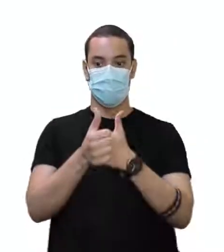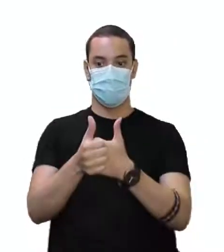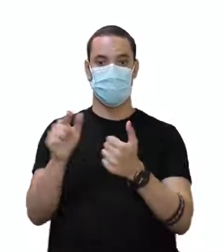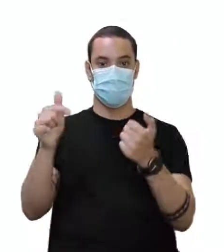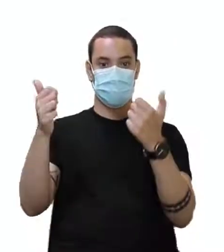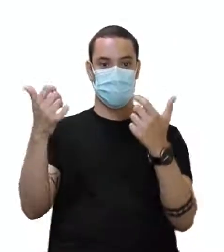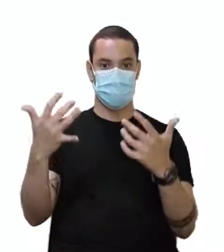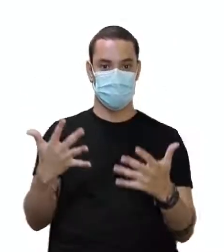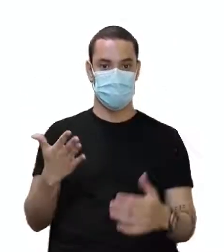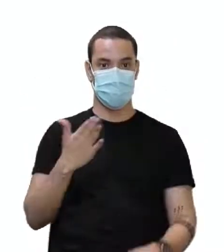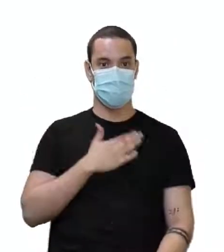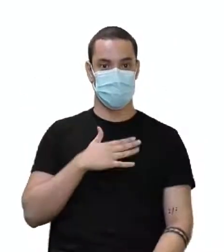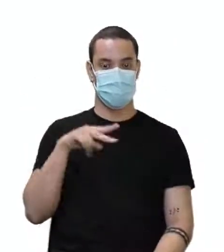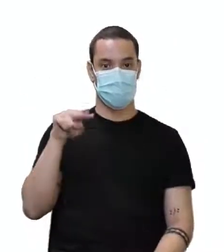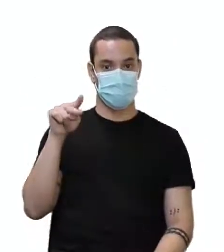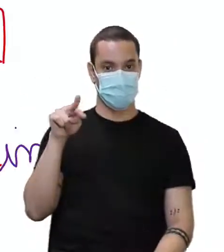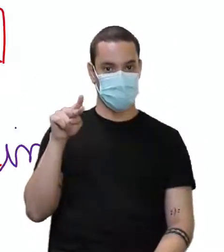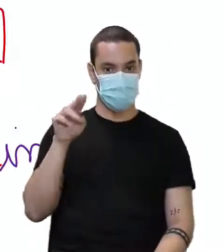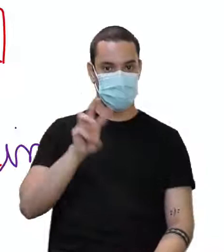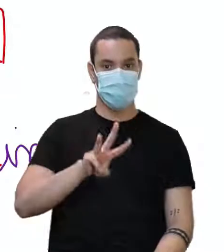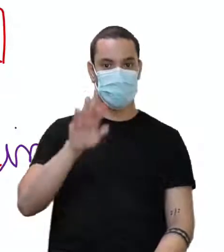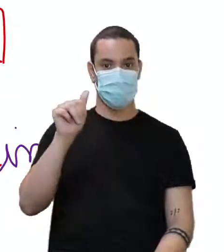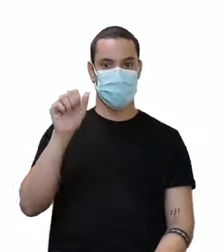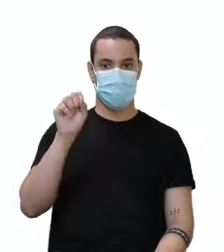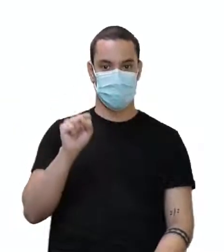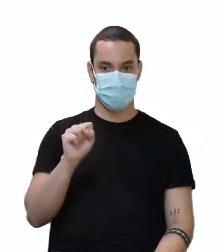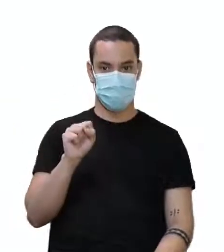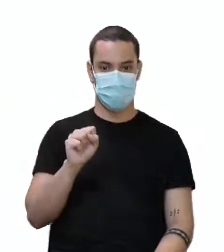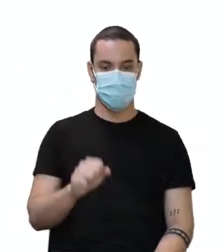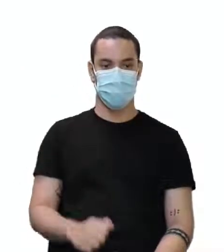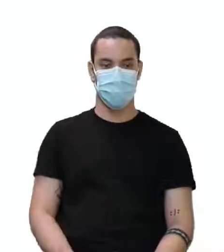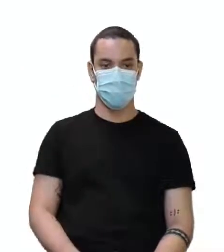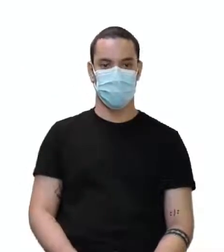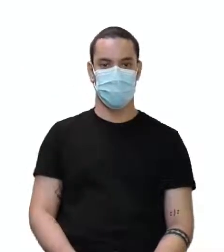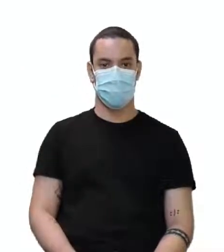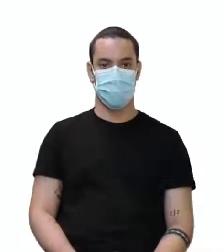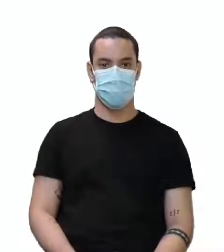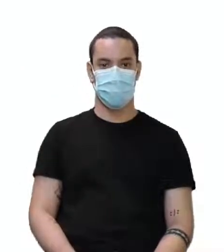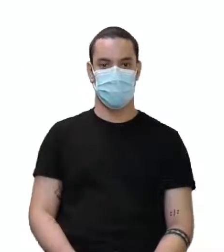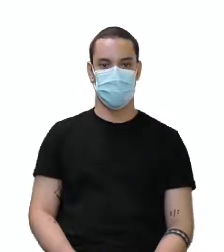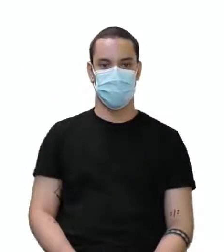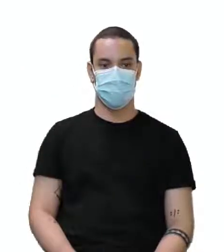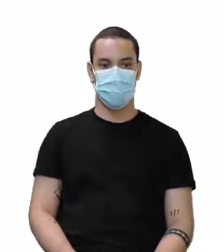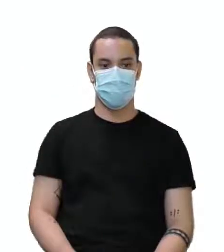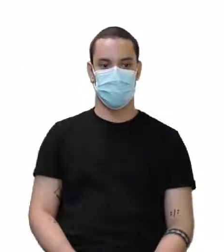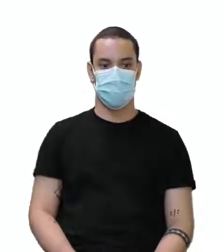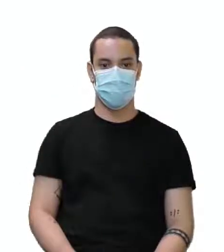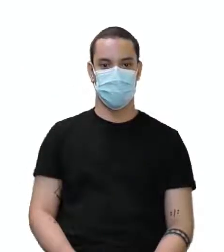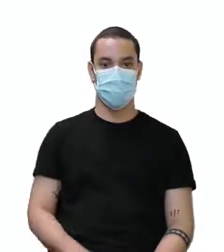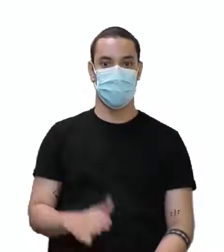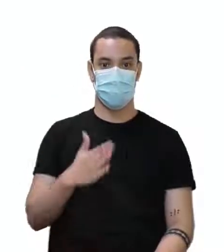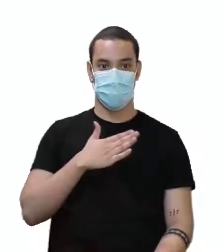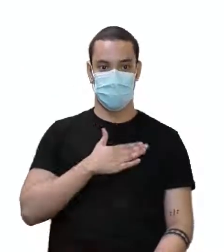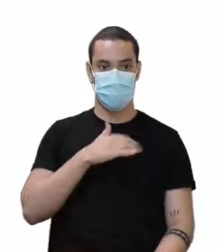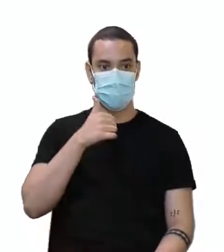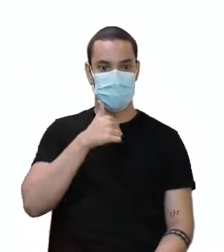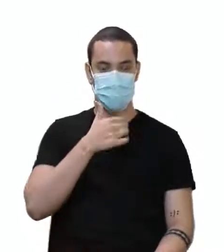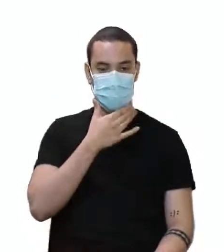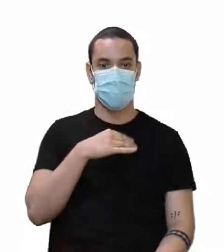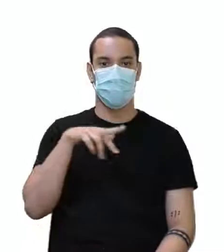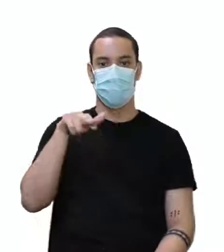seguinte. My brother was... Sorry. My brother was... Meu irmão estava...